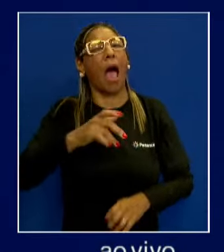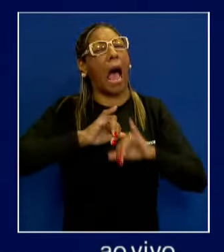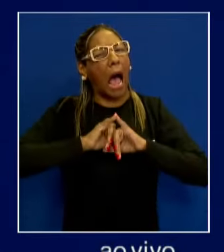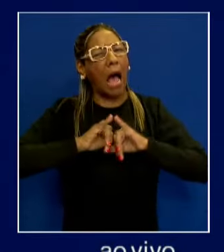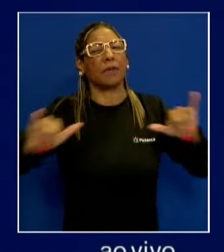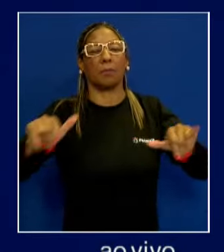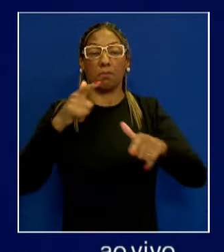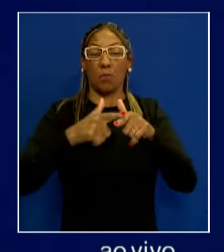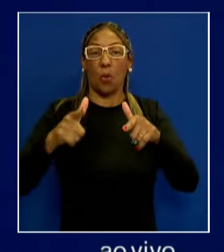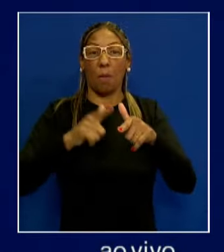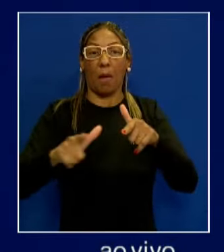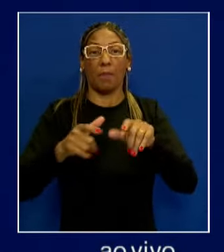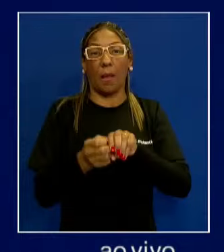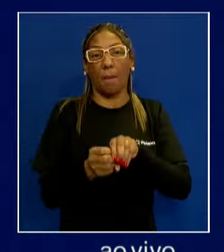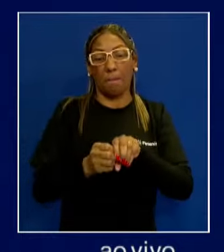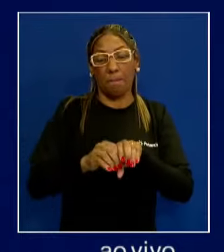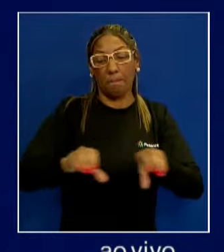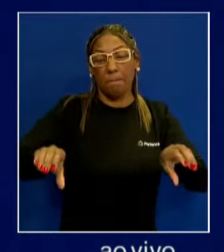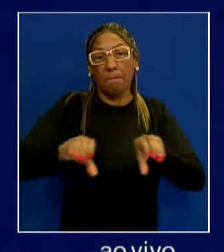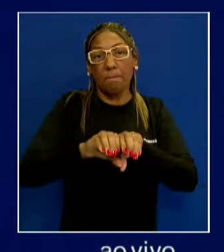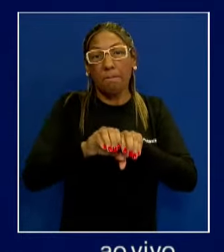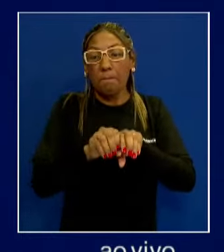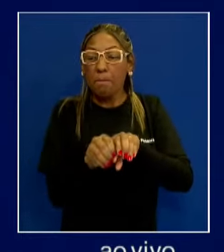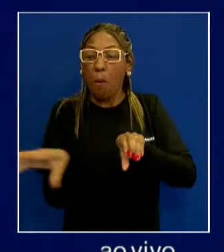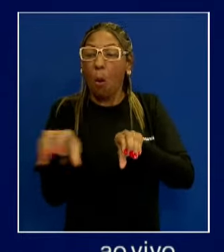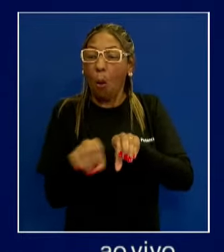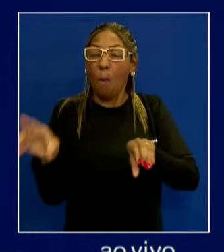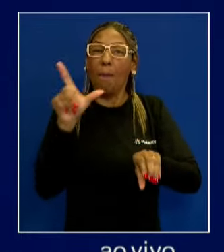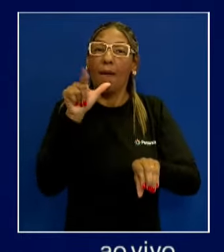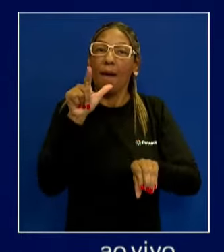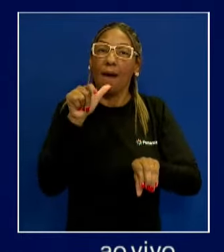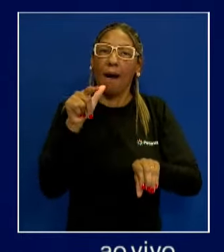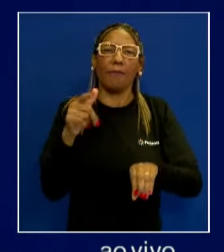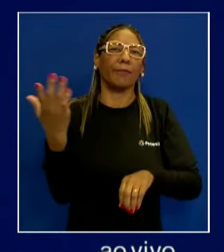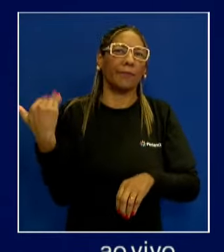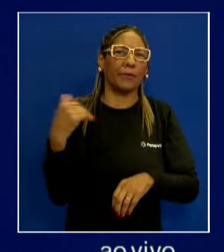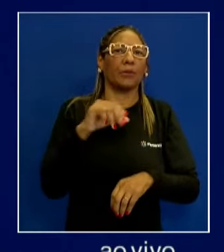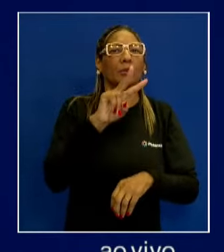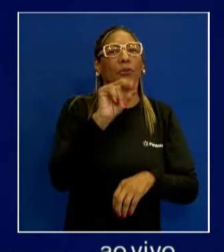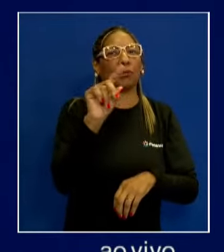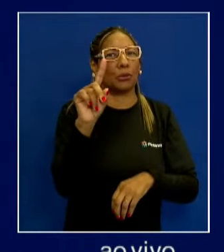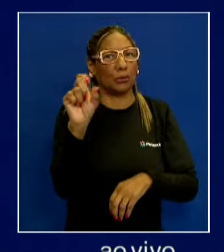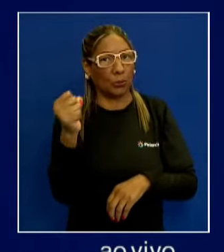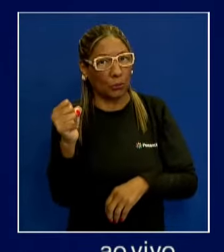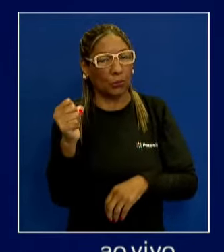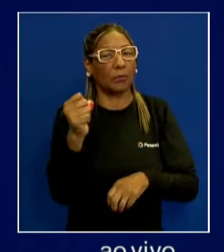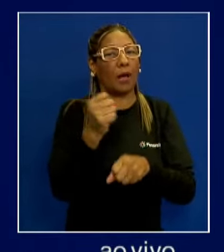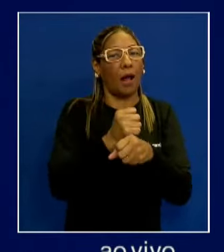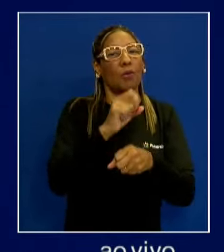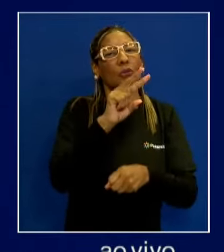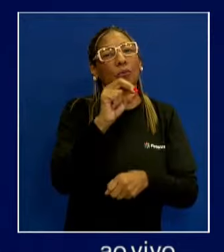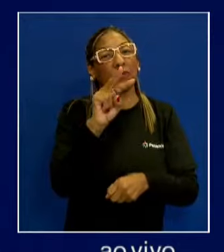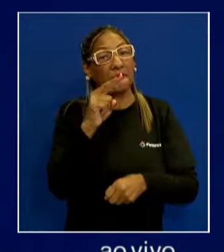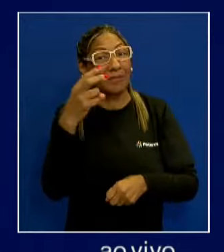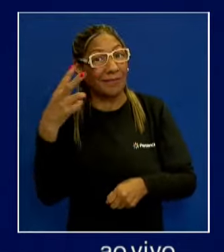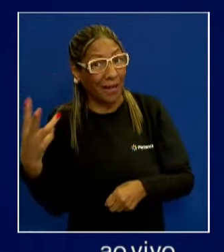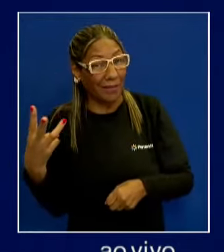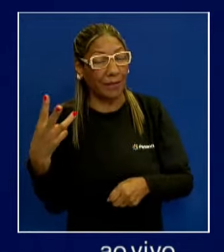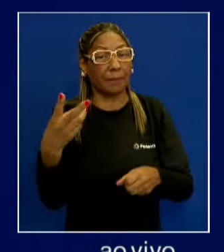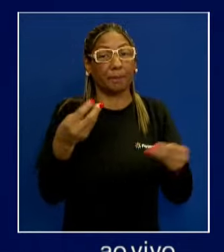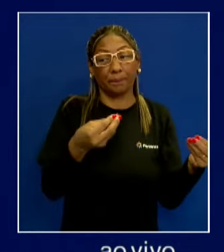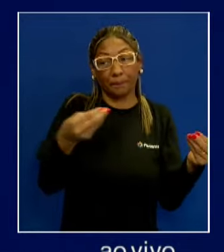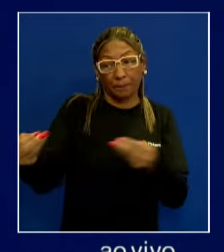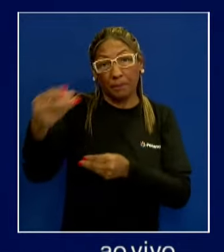nas casas de bombas em 2018 e 2023. Um documento apresentado para a Prefeitura dizia que